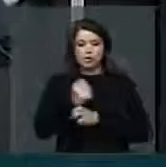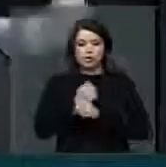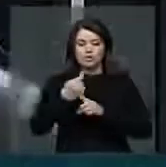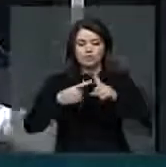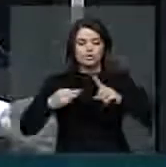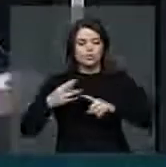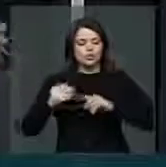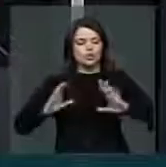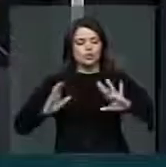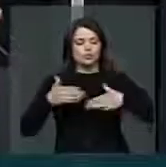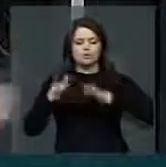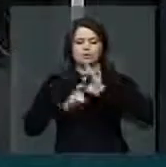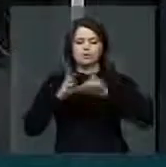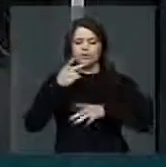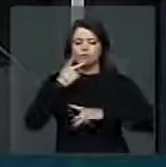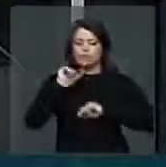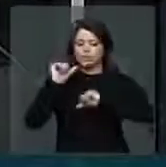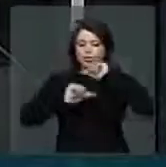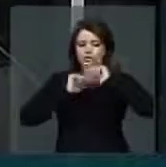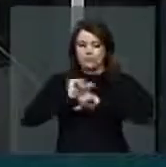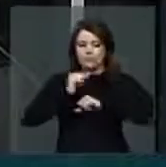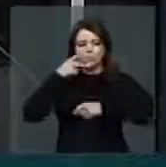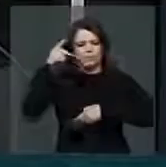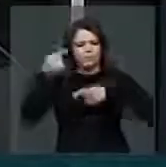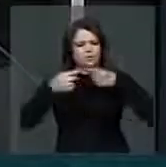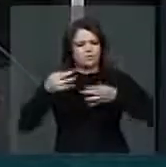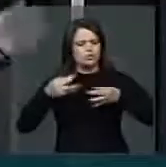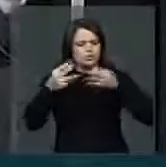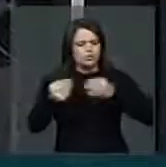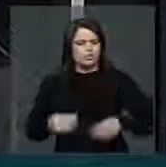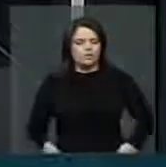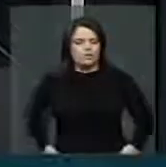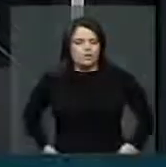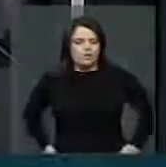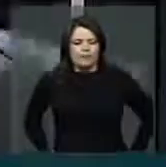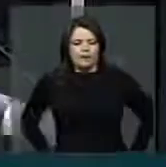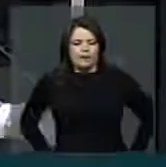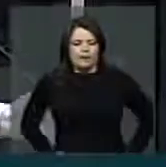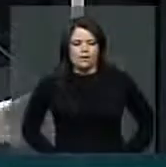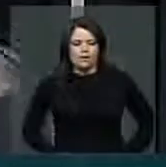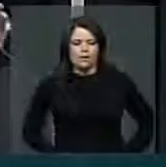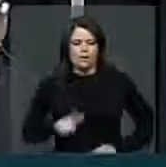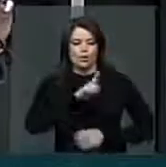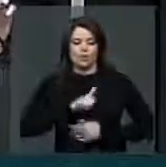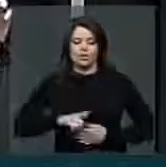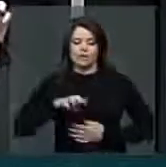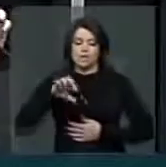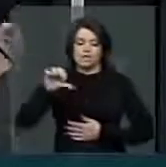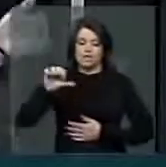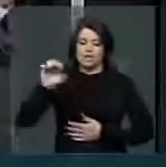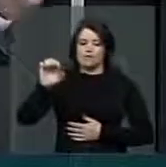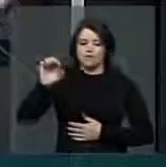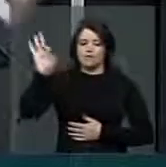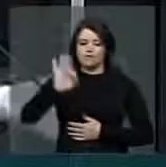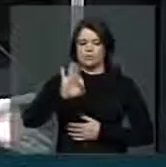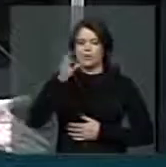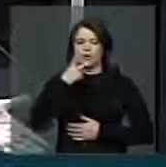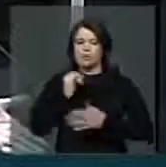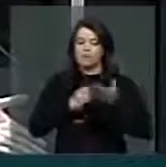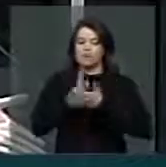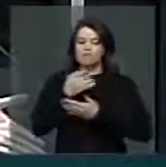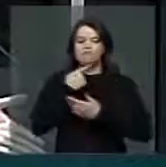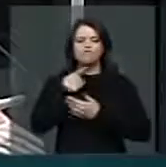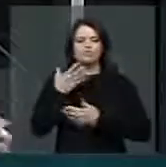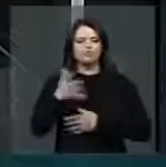aqui com comissão especial para tratar da reforma política. O governo tem 90% da base, só não aprovou porque não